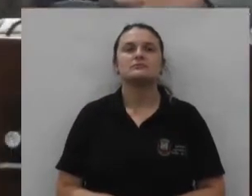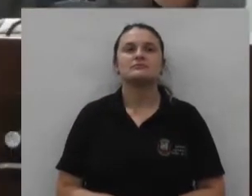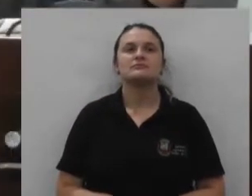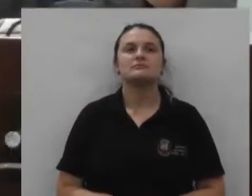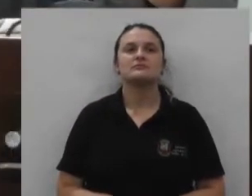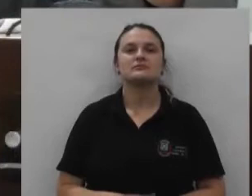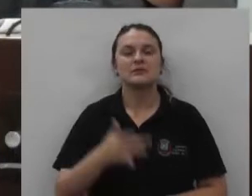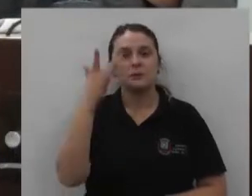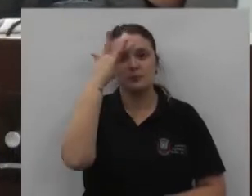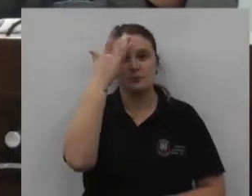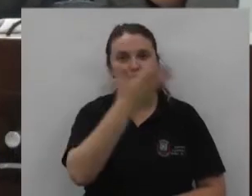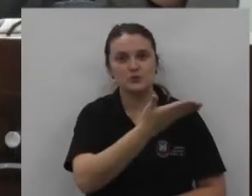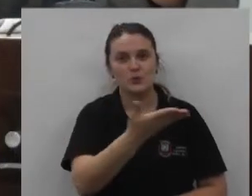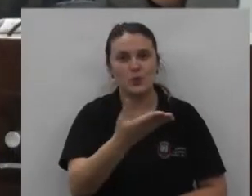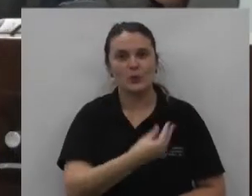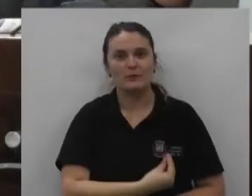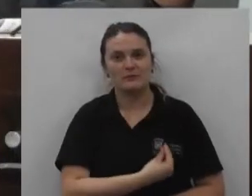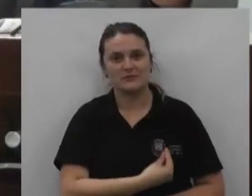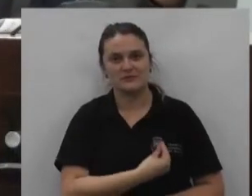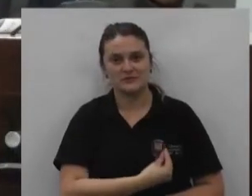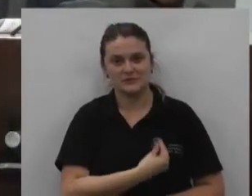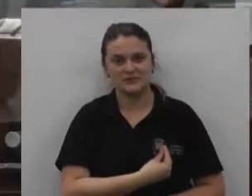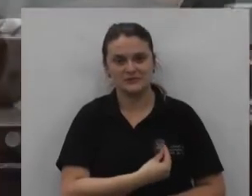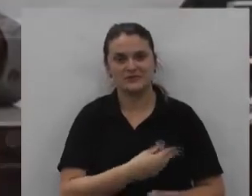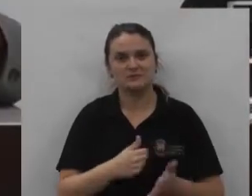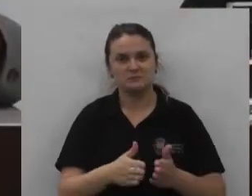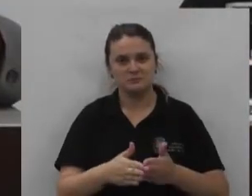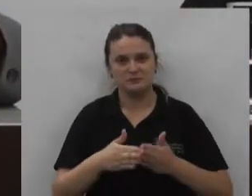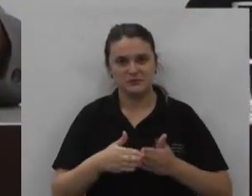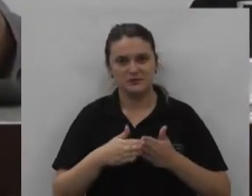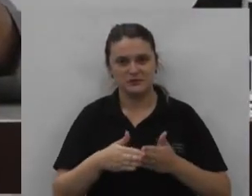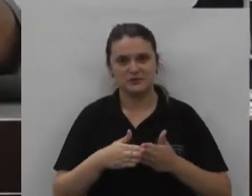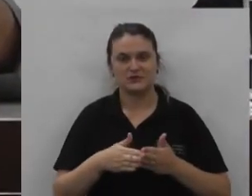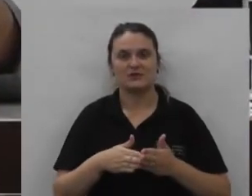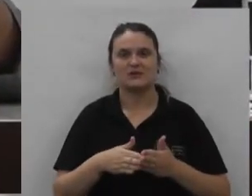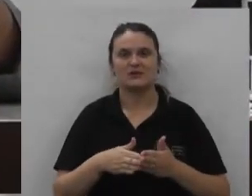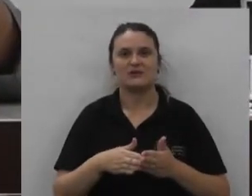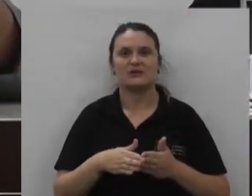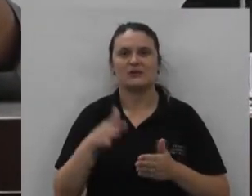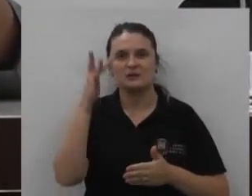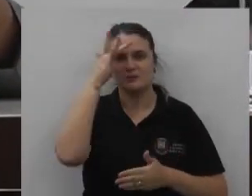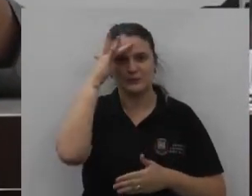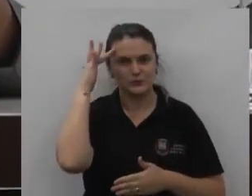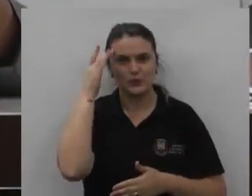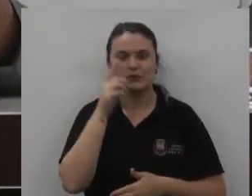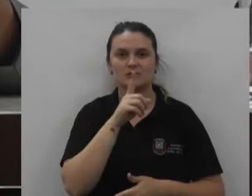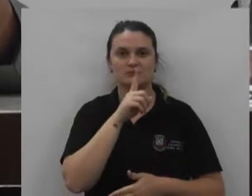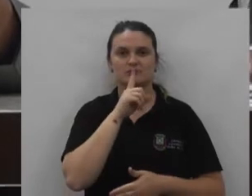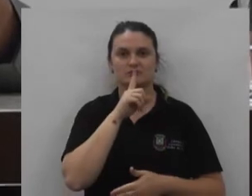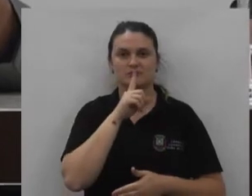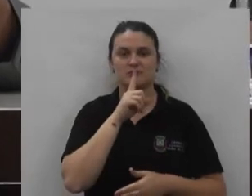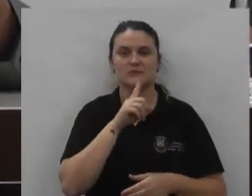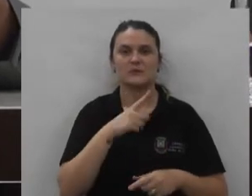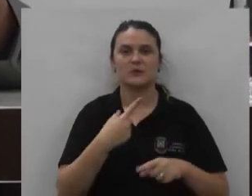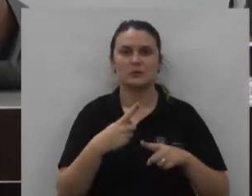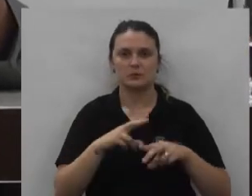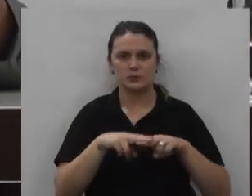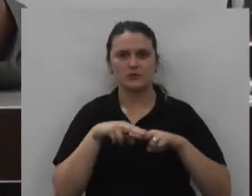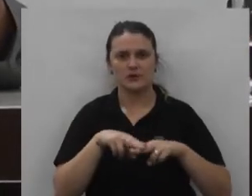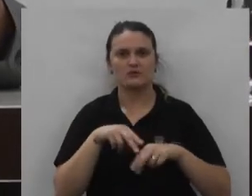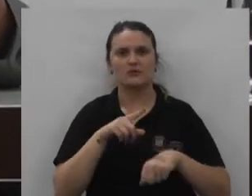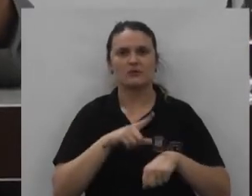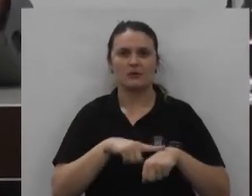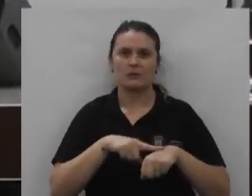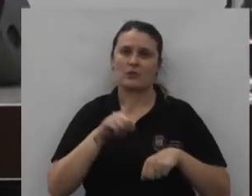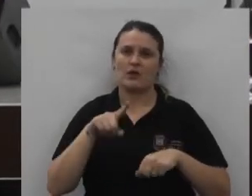senhoras e senhores aqui presentes por gentileza eu peço ao plenário que não se manifeste haja vista está